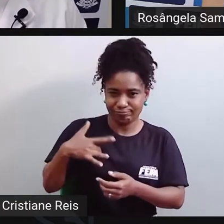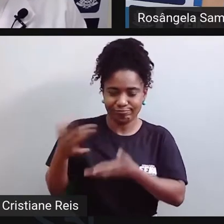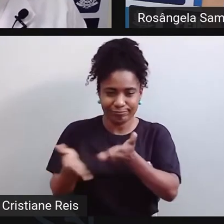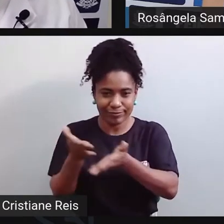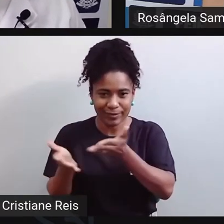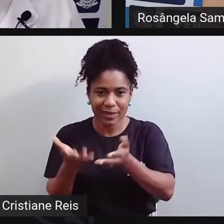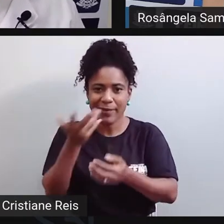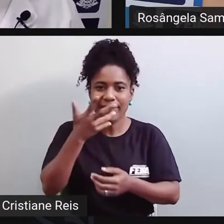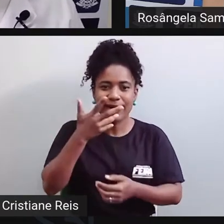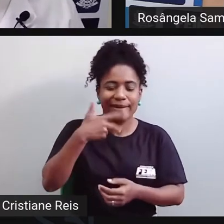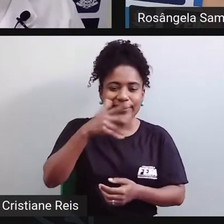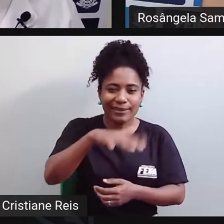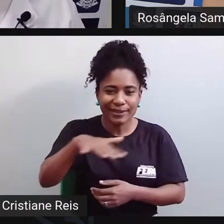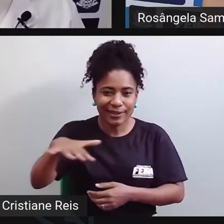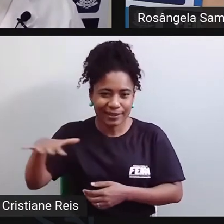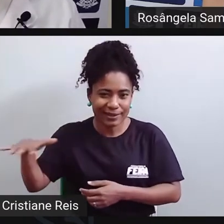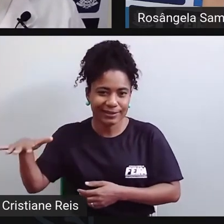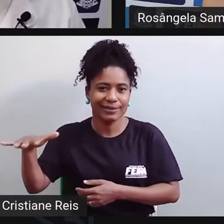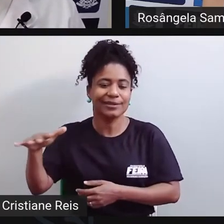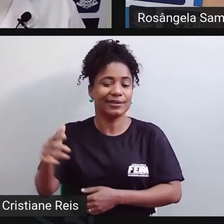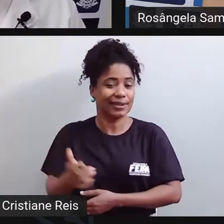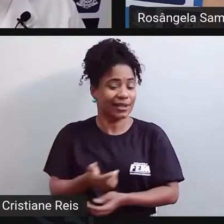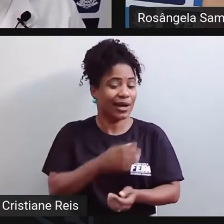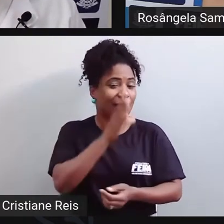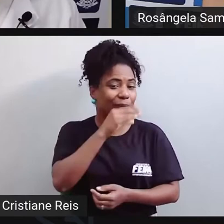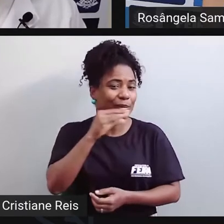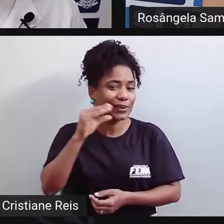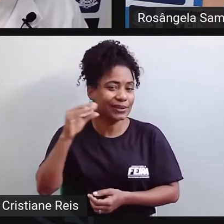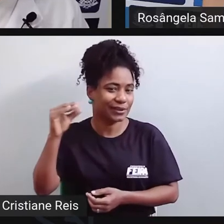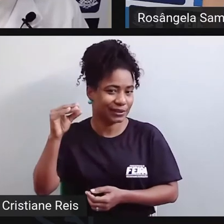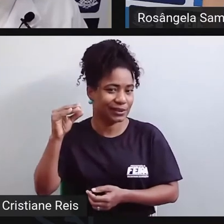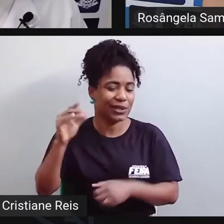adolescentes, quais são as questões que mais atingem esse público?